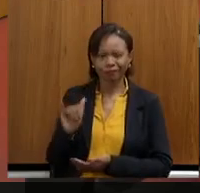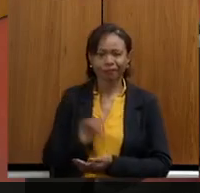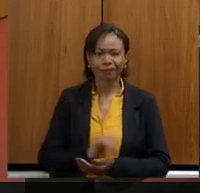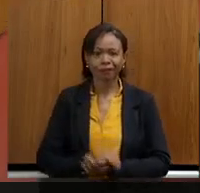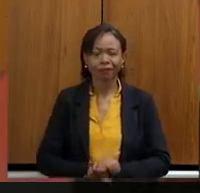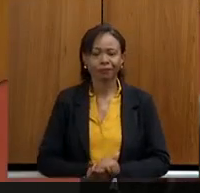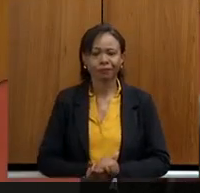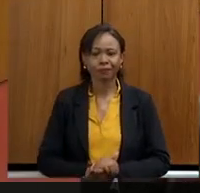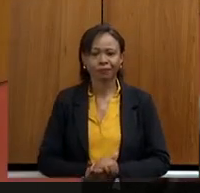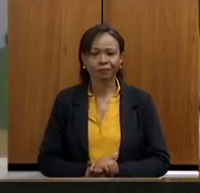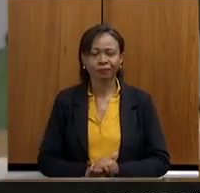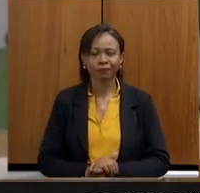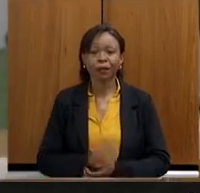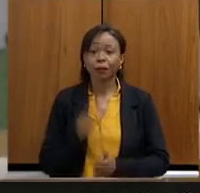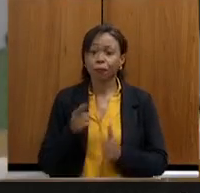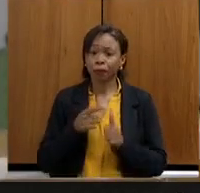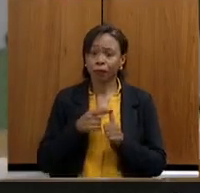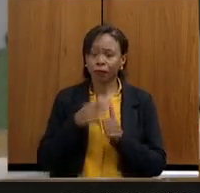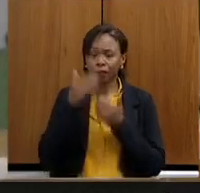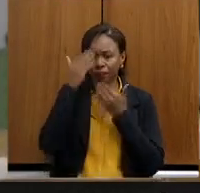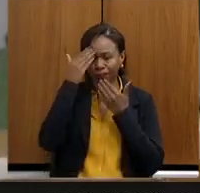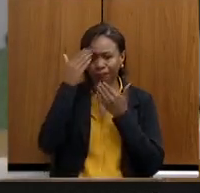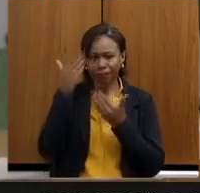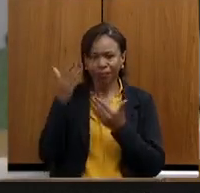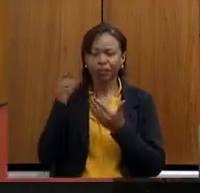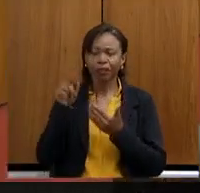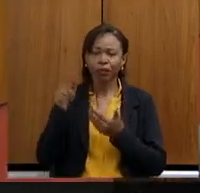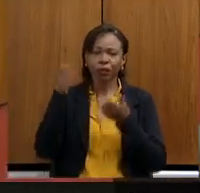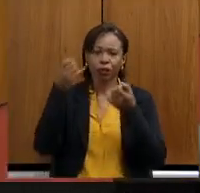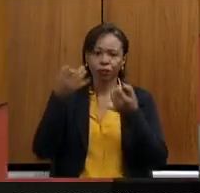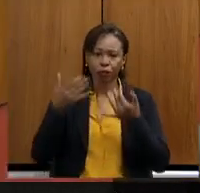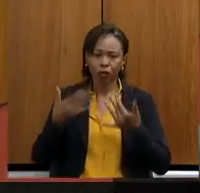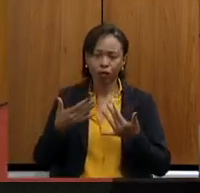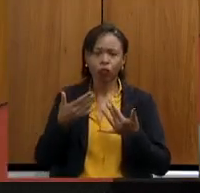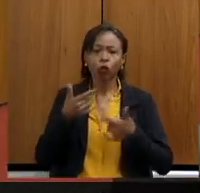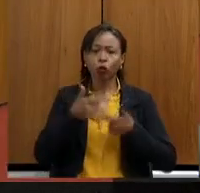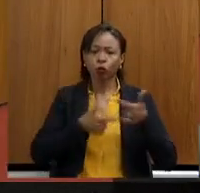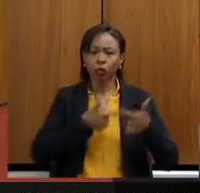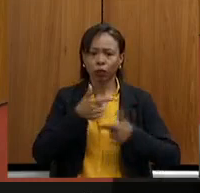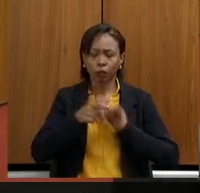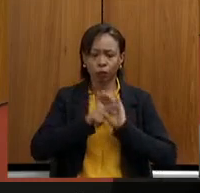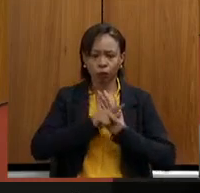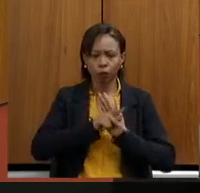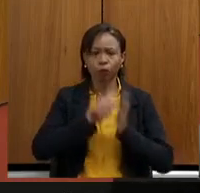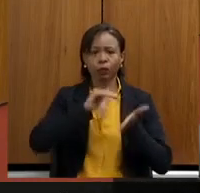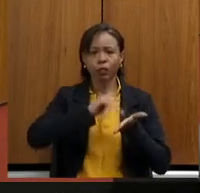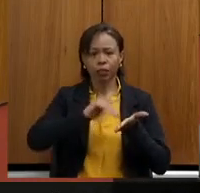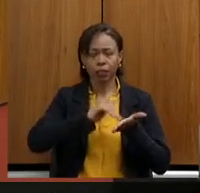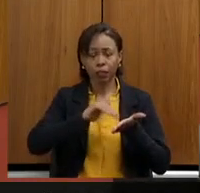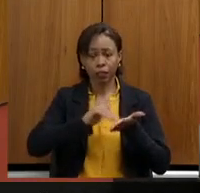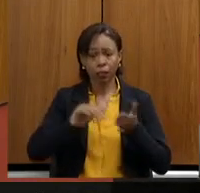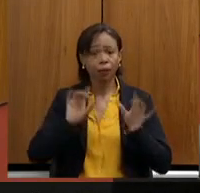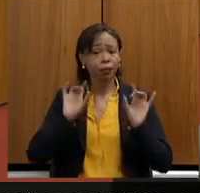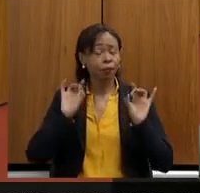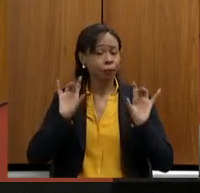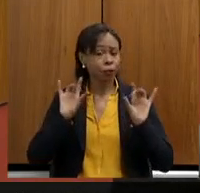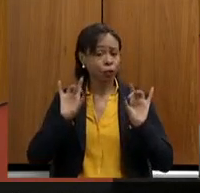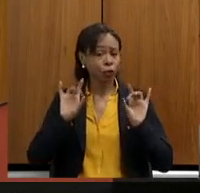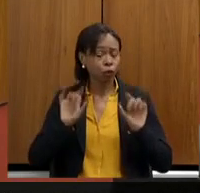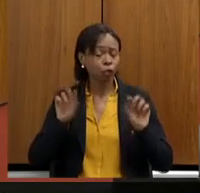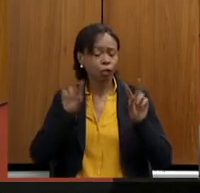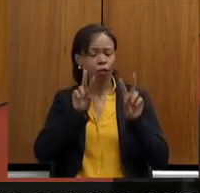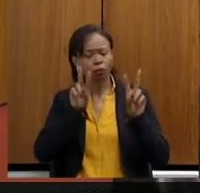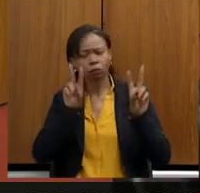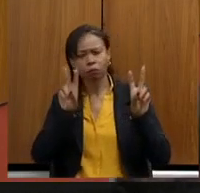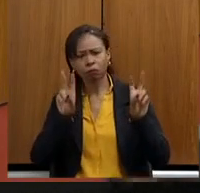Deputado, primeiro agradecer a deferência ao trabalho da secretaria, especialmente esse tema